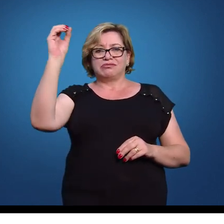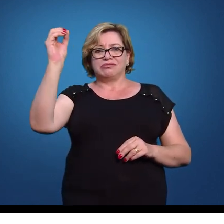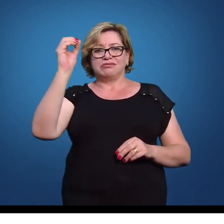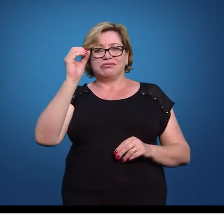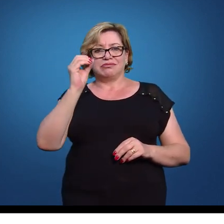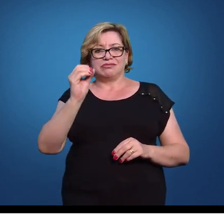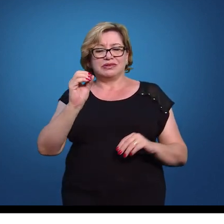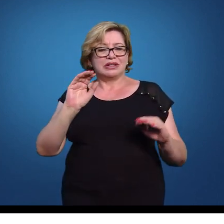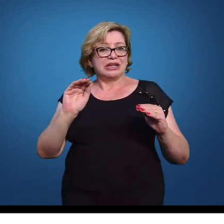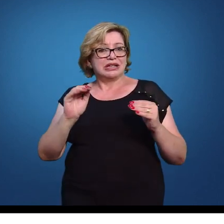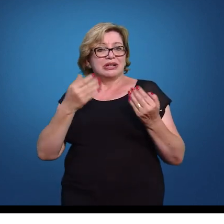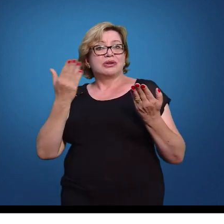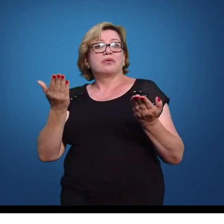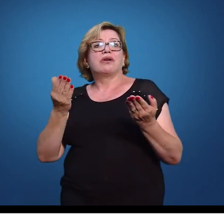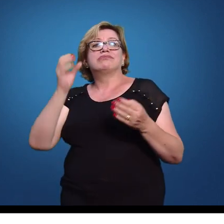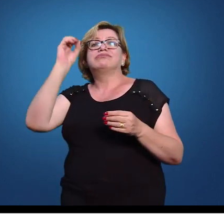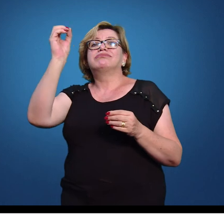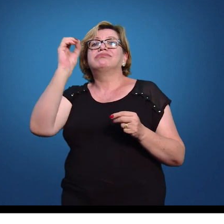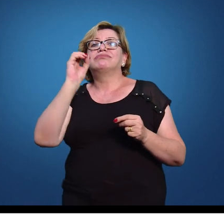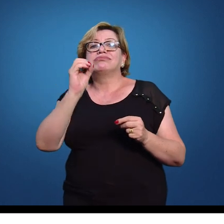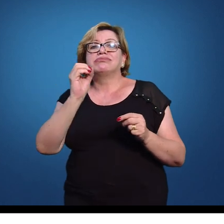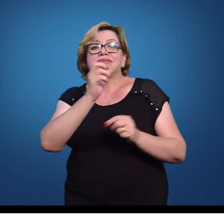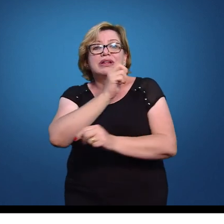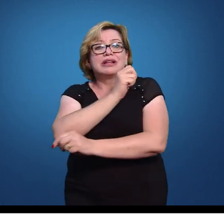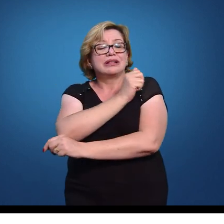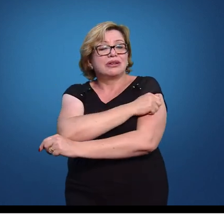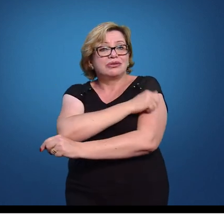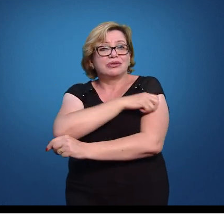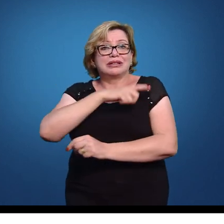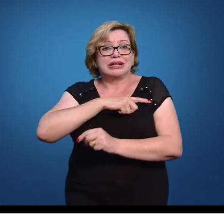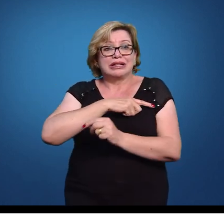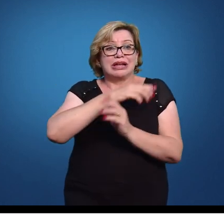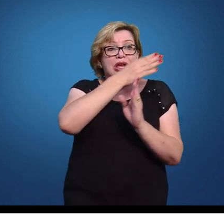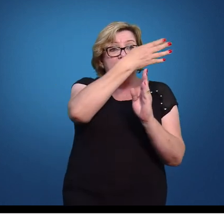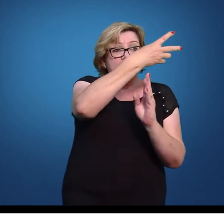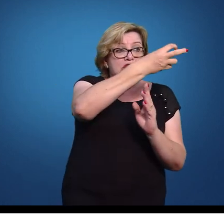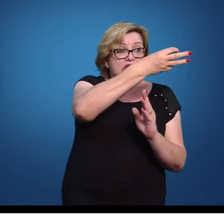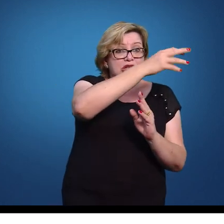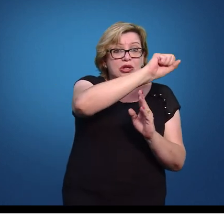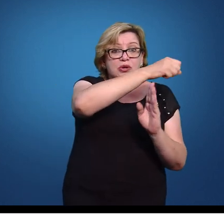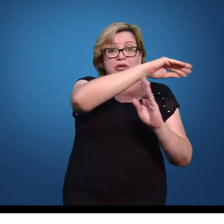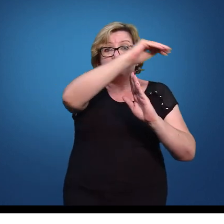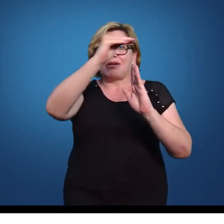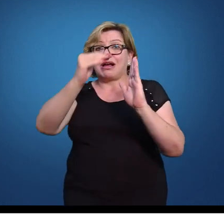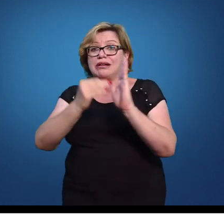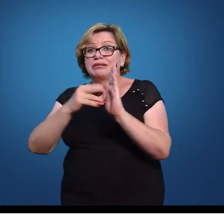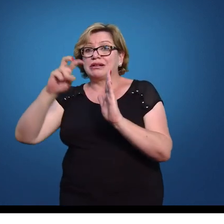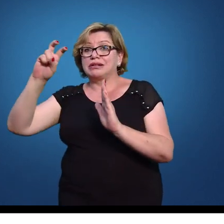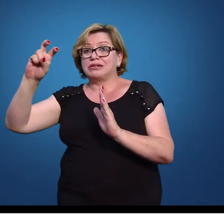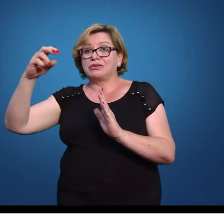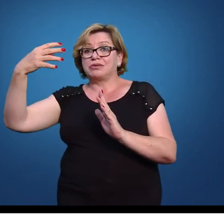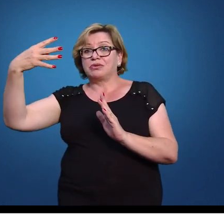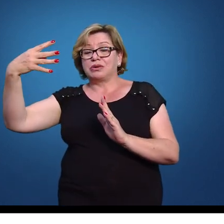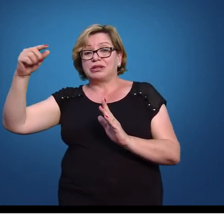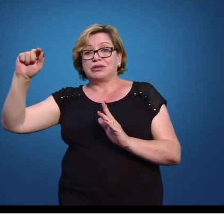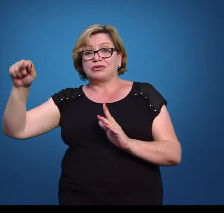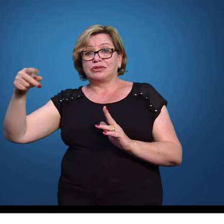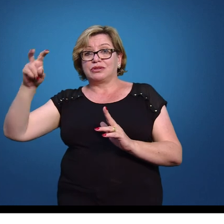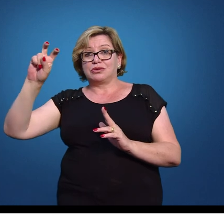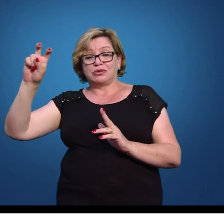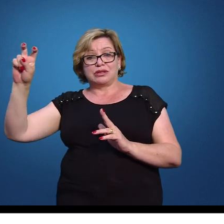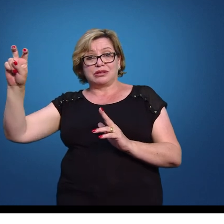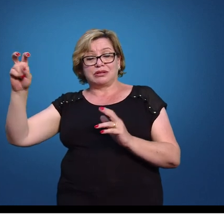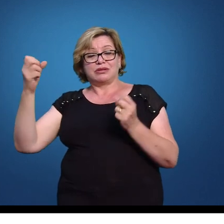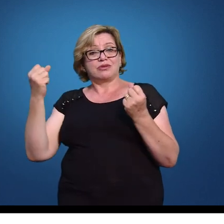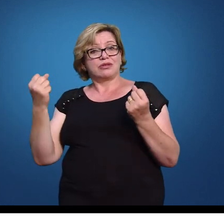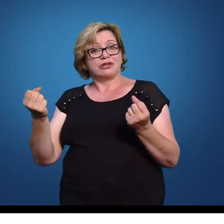responder qual o percentual de alunos com peso entre 38 e 54,55% a gente